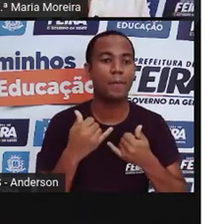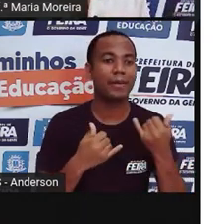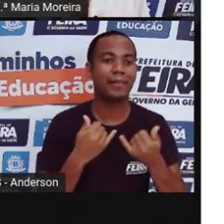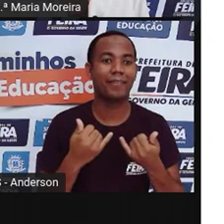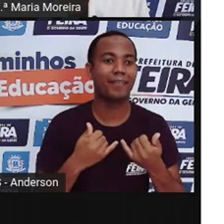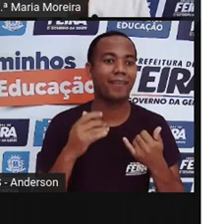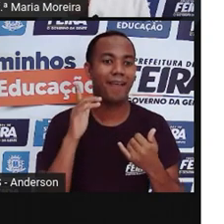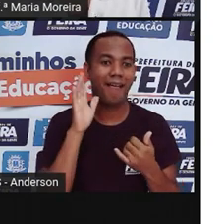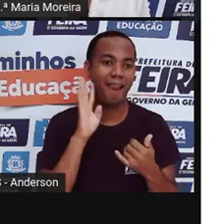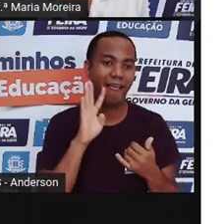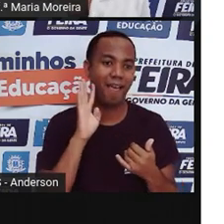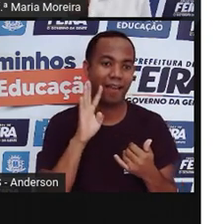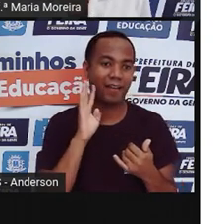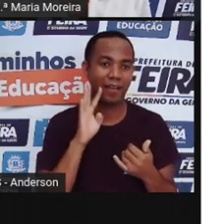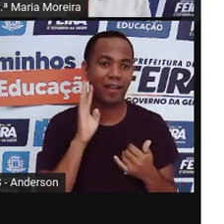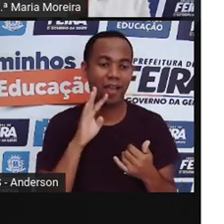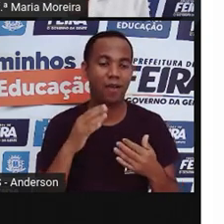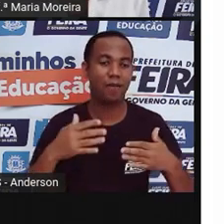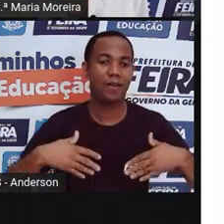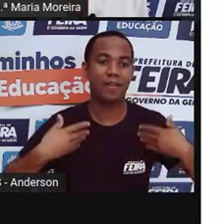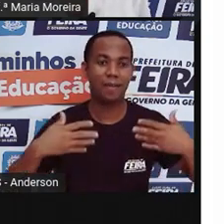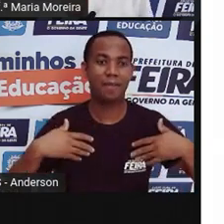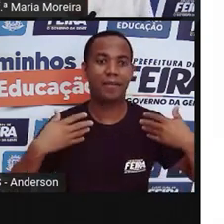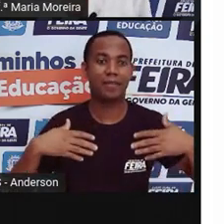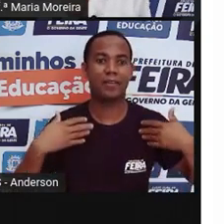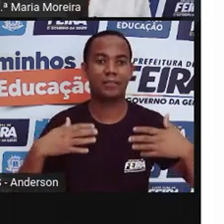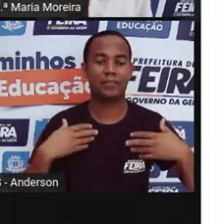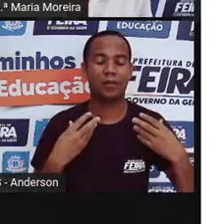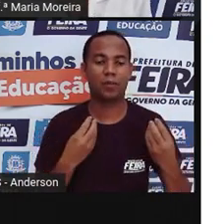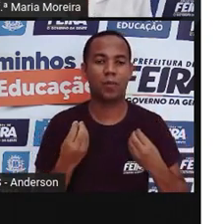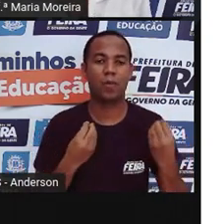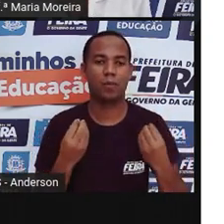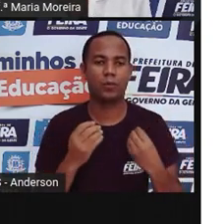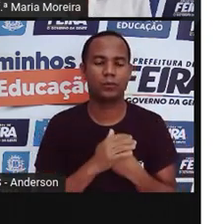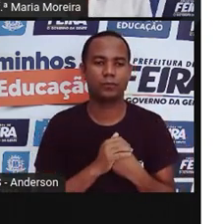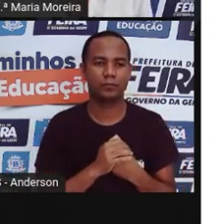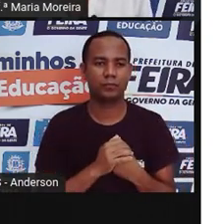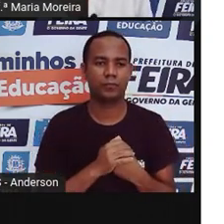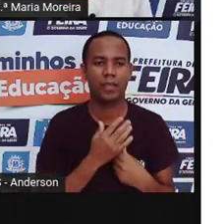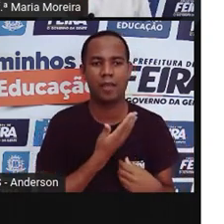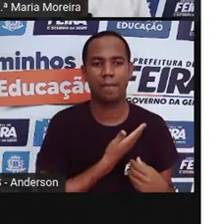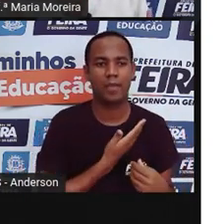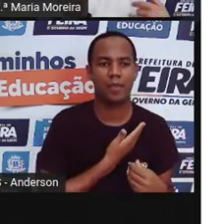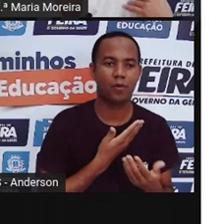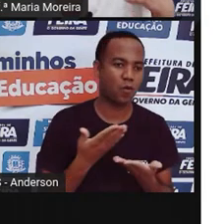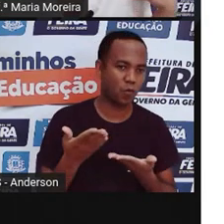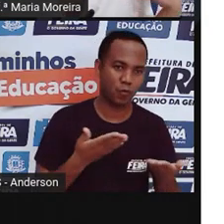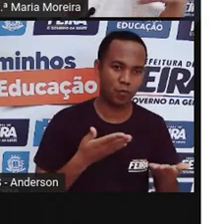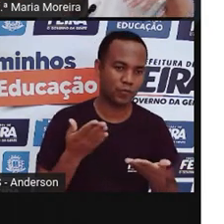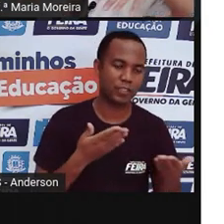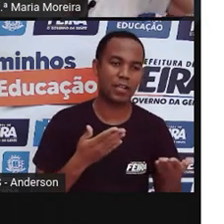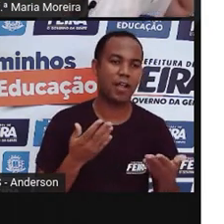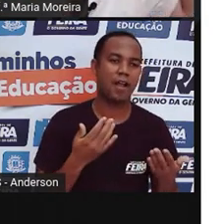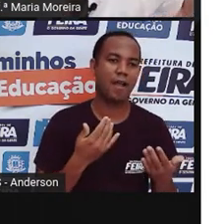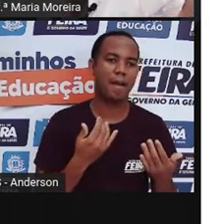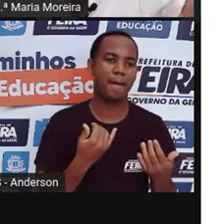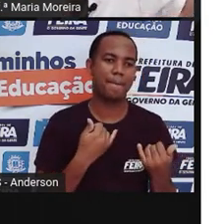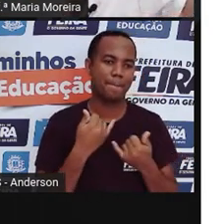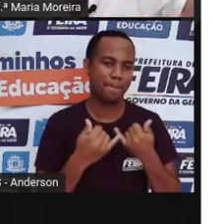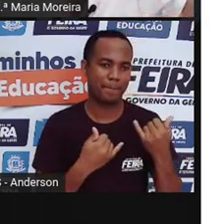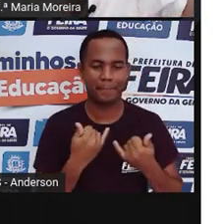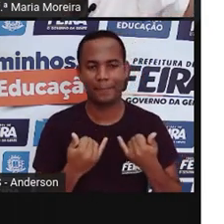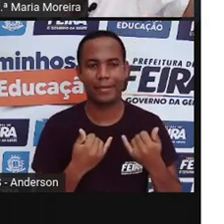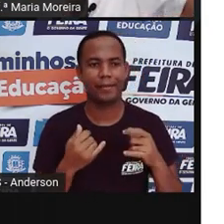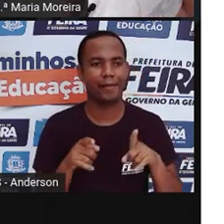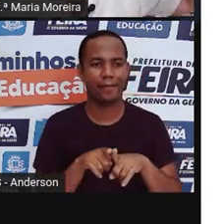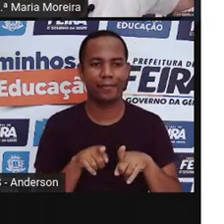divertida, né? A imaginação de você poder brincar com seus amiguinhos, né? Para construir um universo muito maior